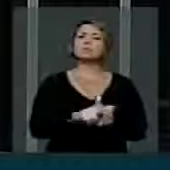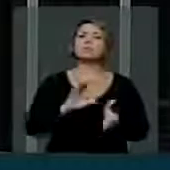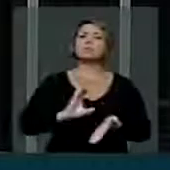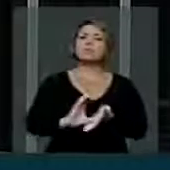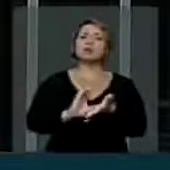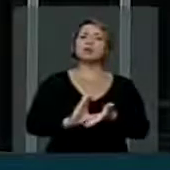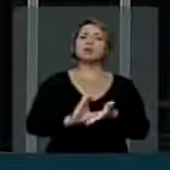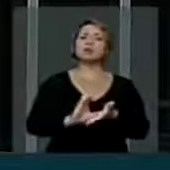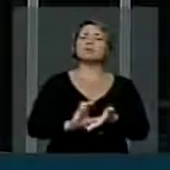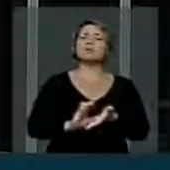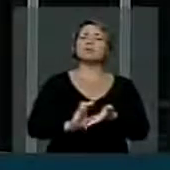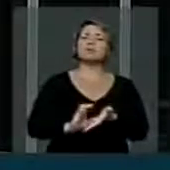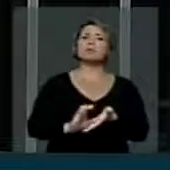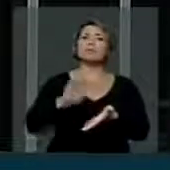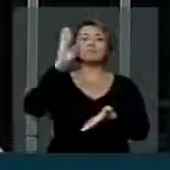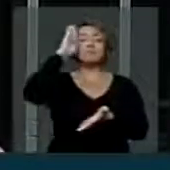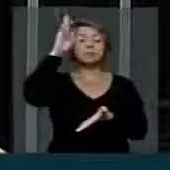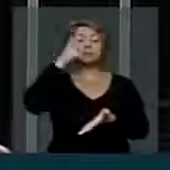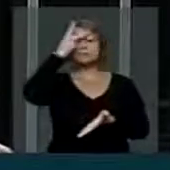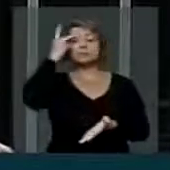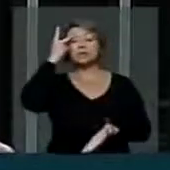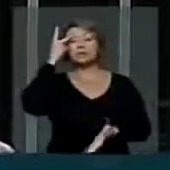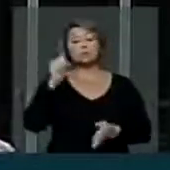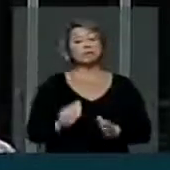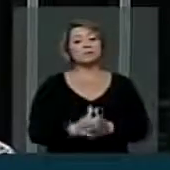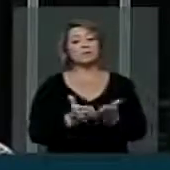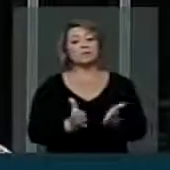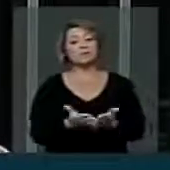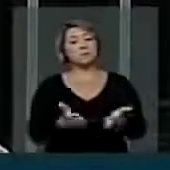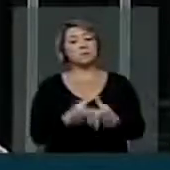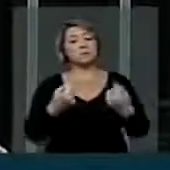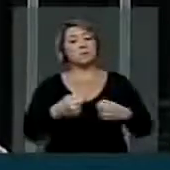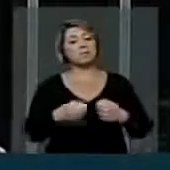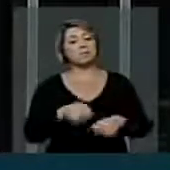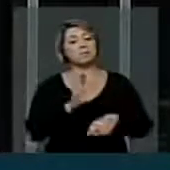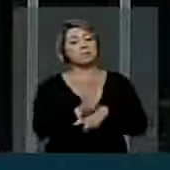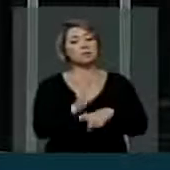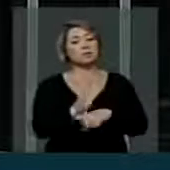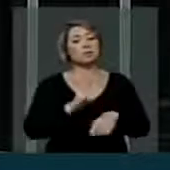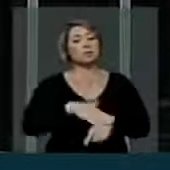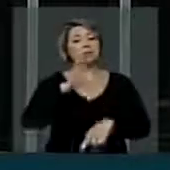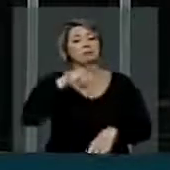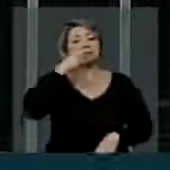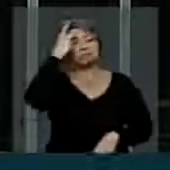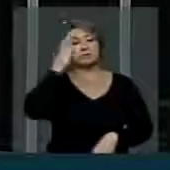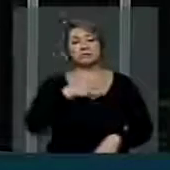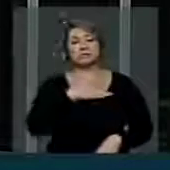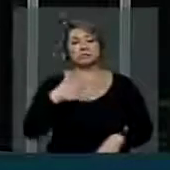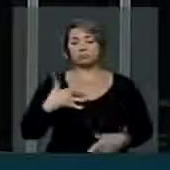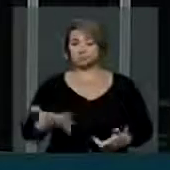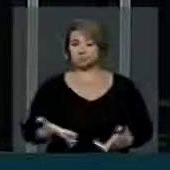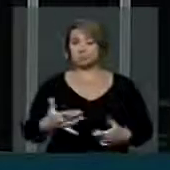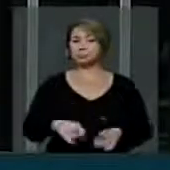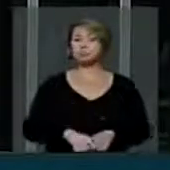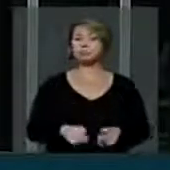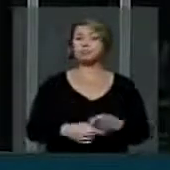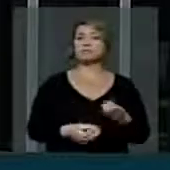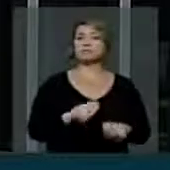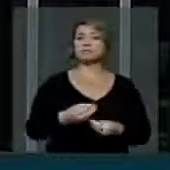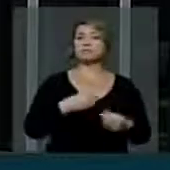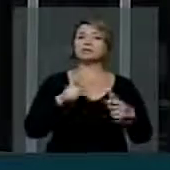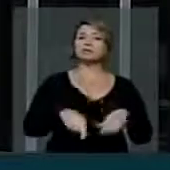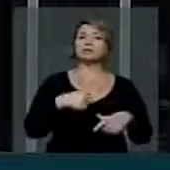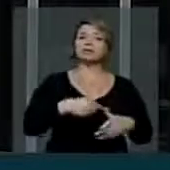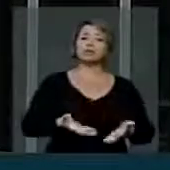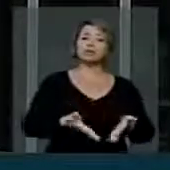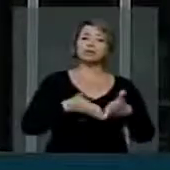saúde, principalmente para as pessoas mais carentes. Outro avanço que nós entendemos que é importante, que está naquilo